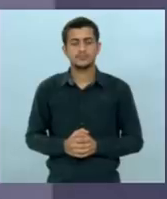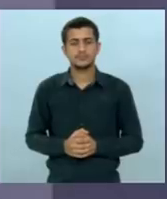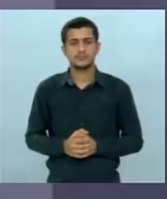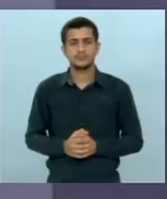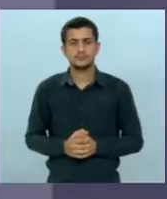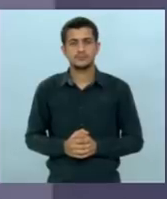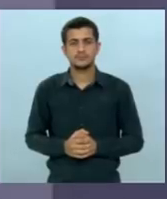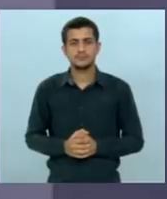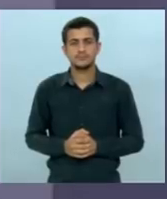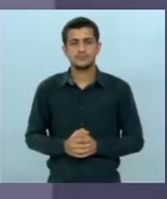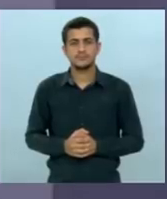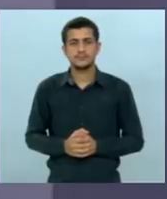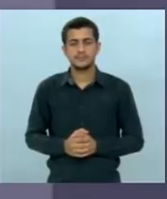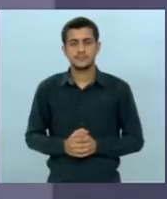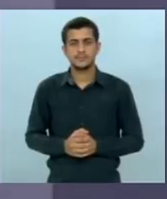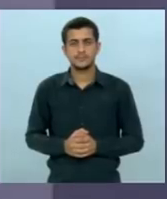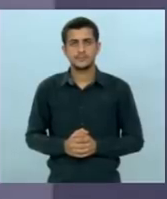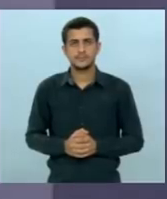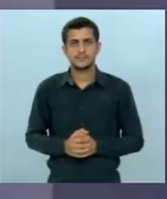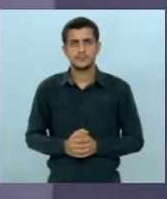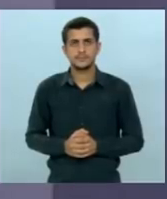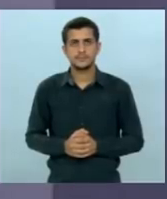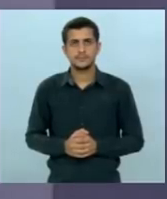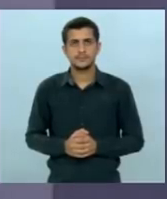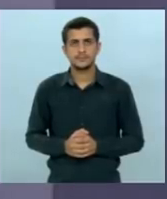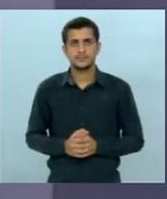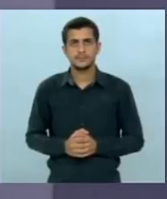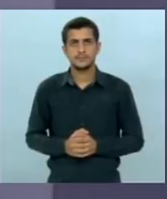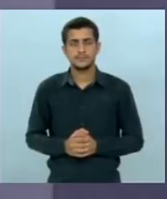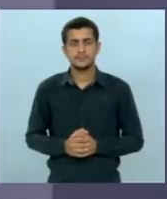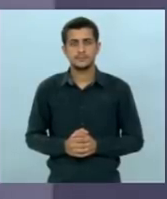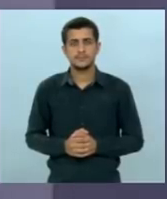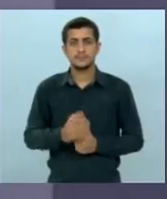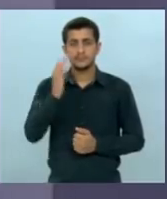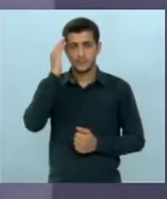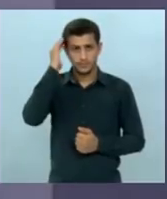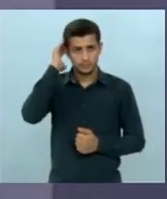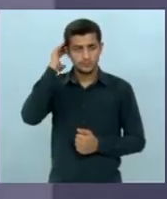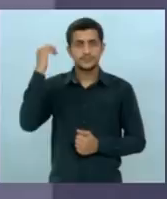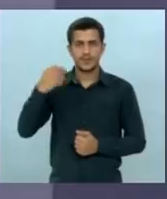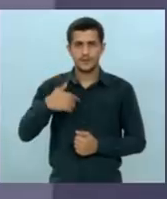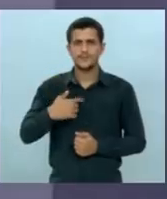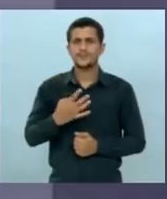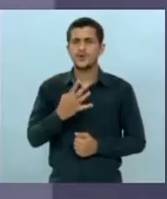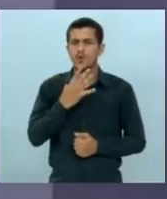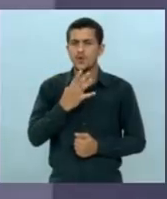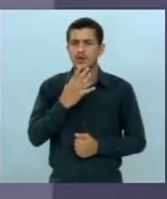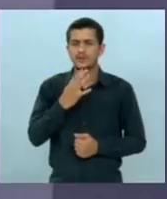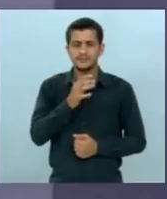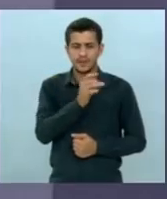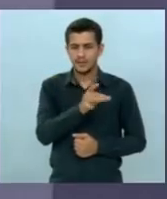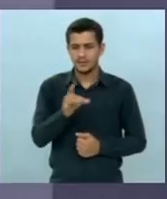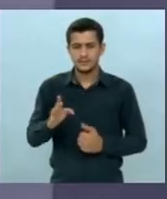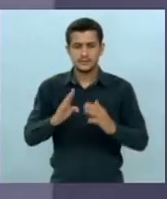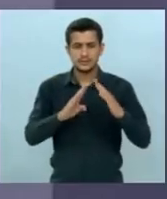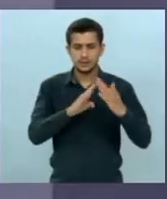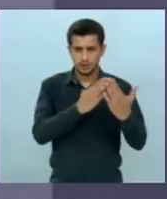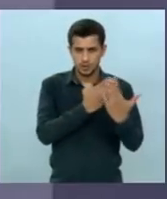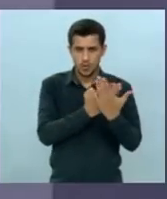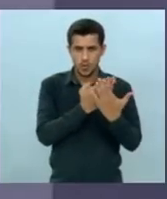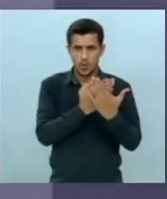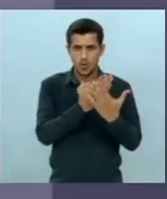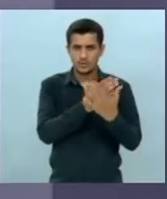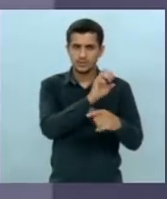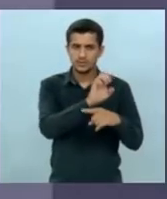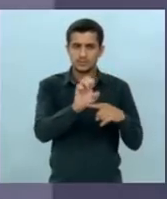Azambuja eu conheço bem as escolas estaduais e eu gostaria de saber